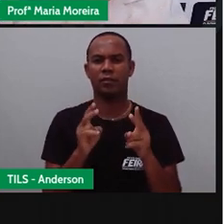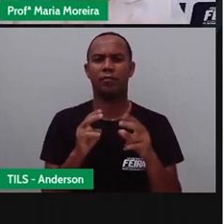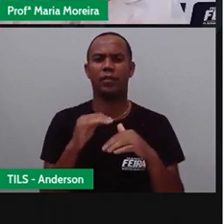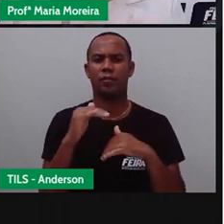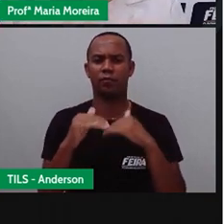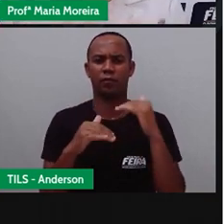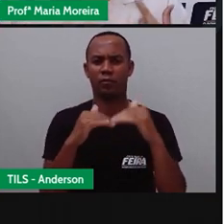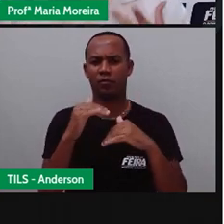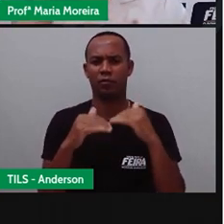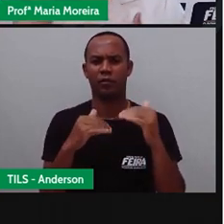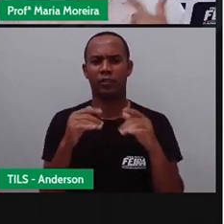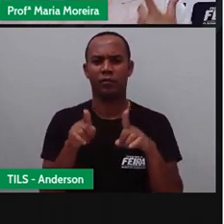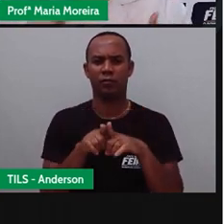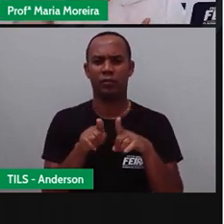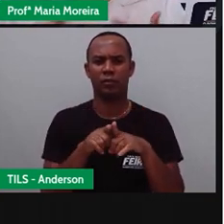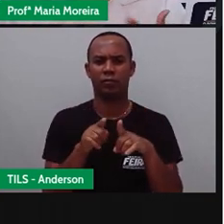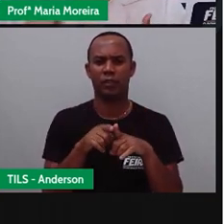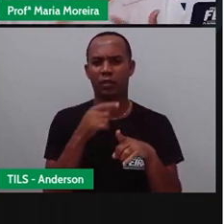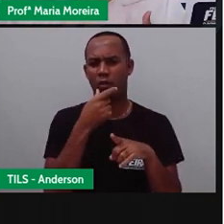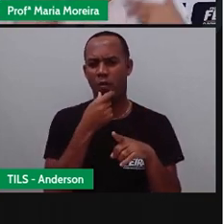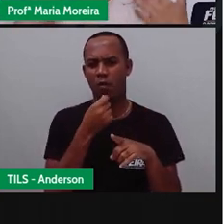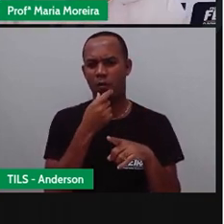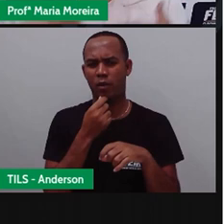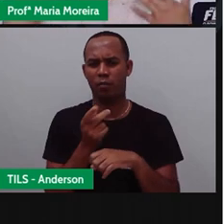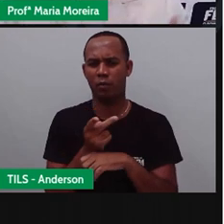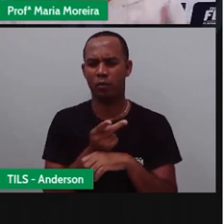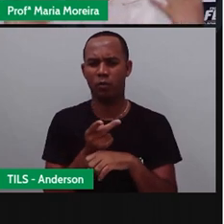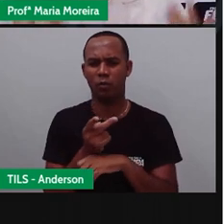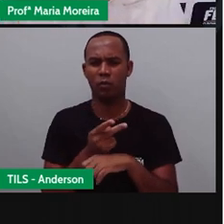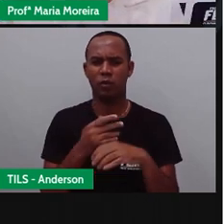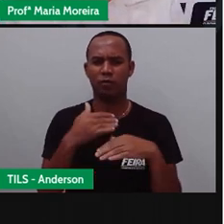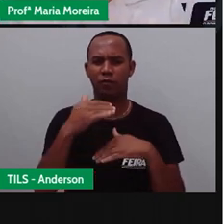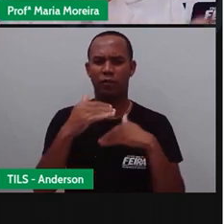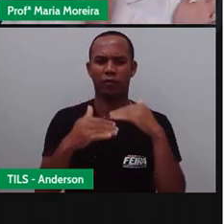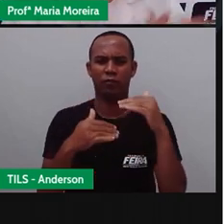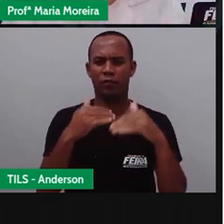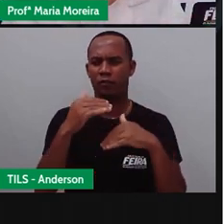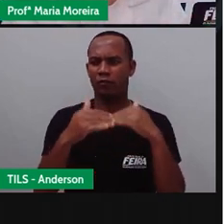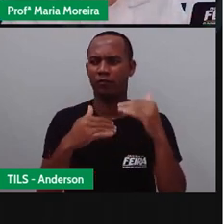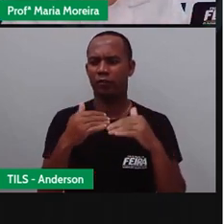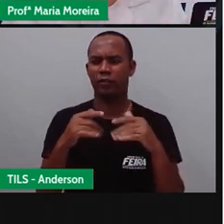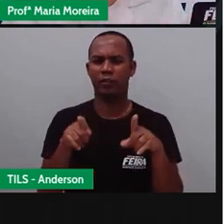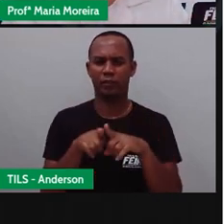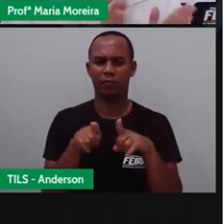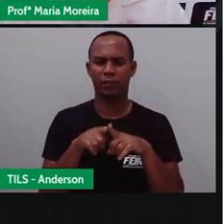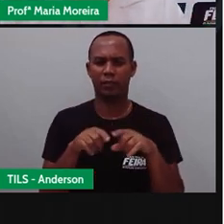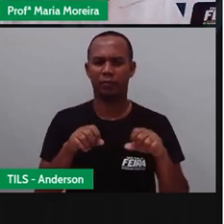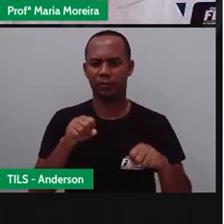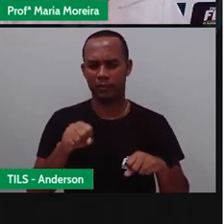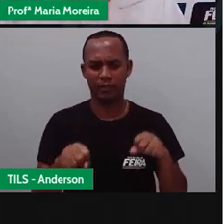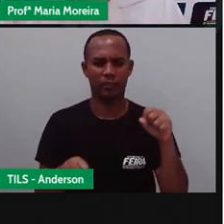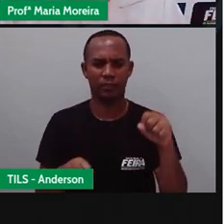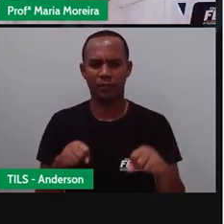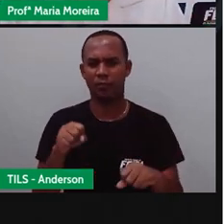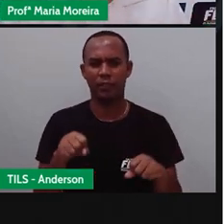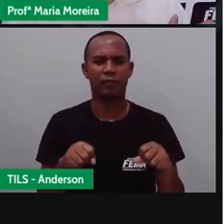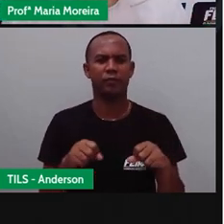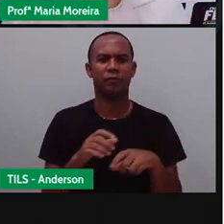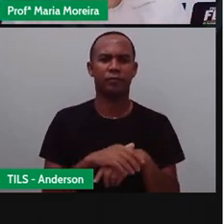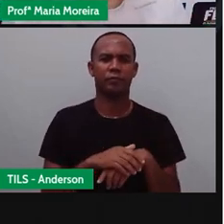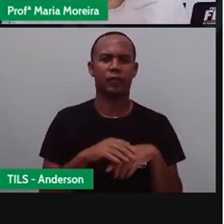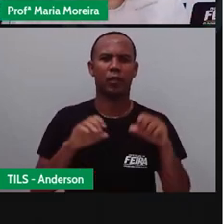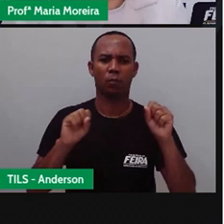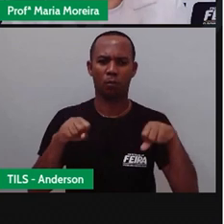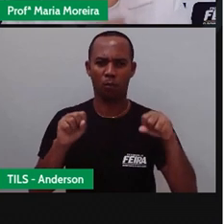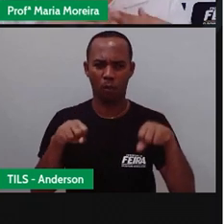Sempre evoluindo. Então, o homem, ele procurou evoluir, evoluir, evoluir. A bicicleta ficou daquele jeito? Não. A